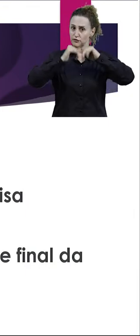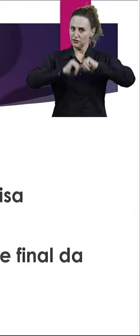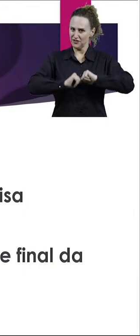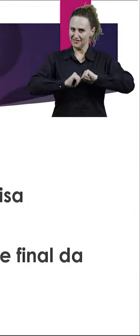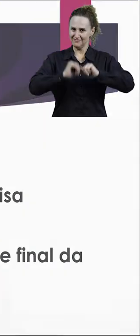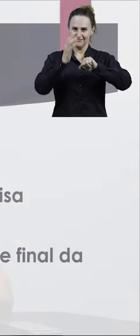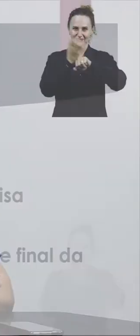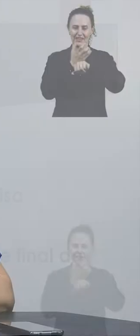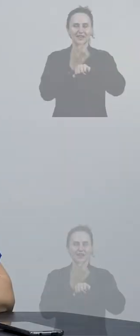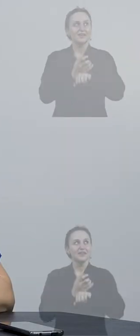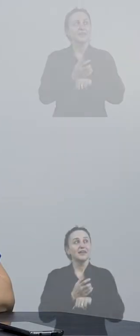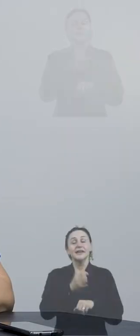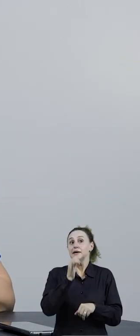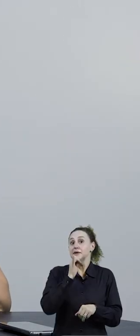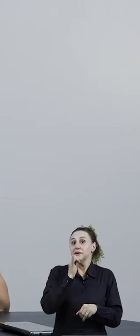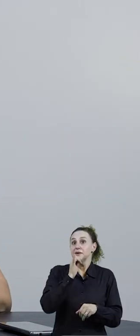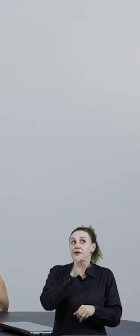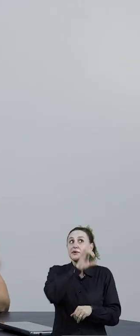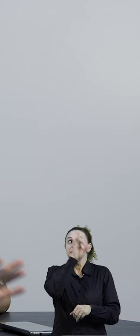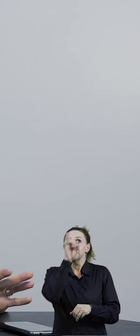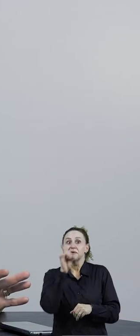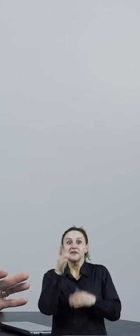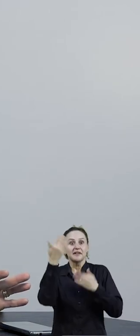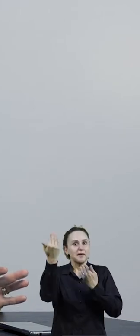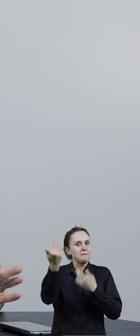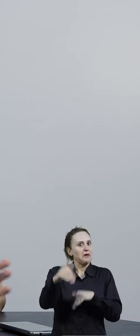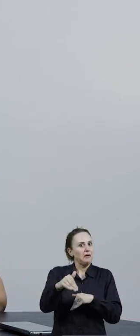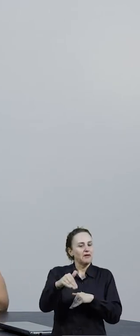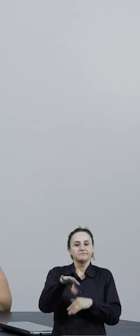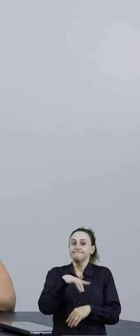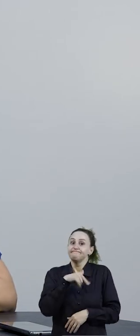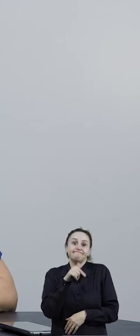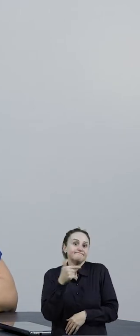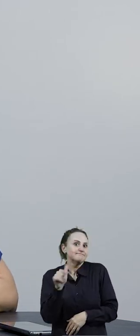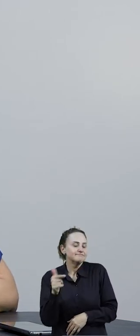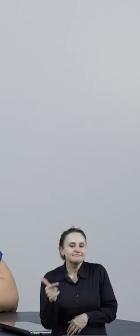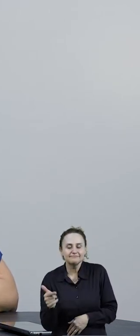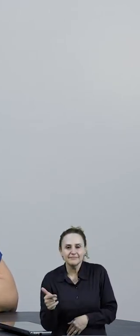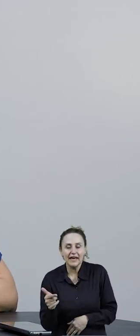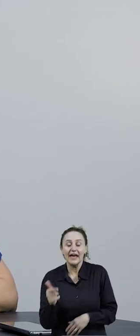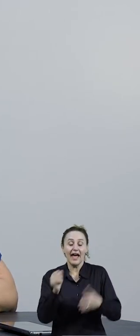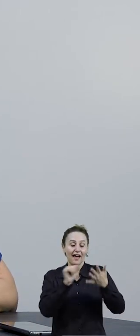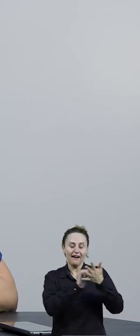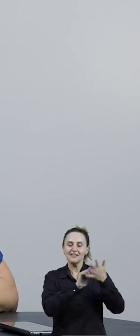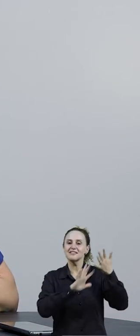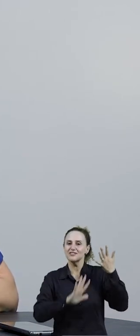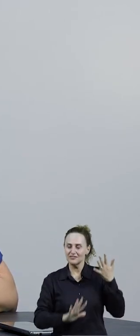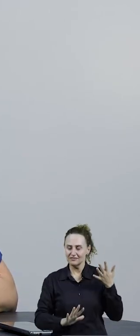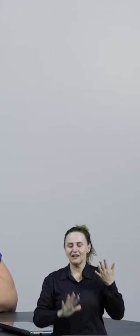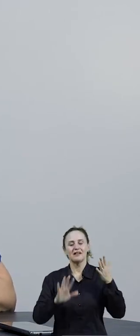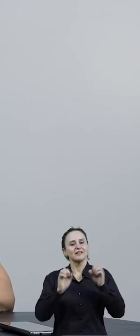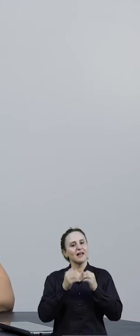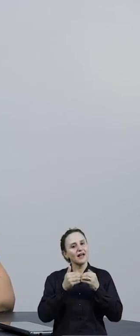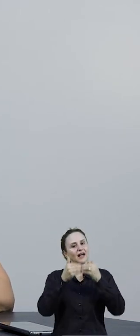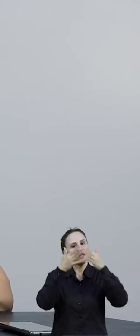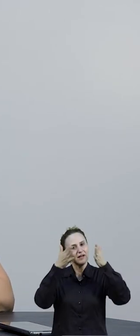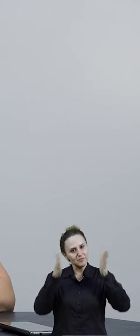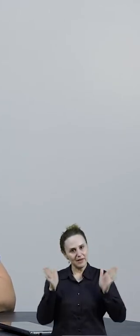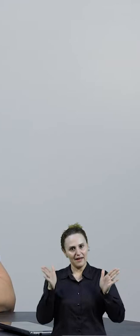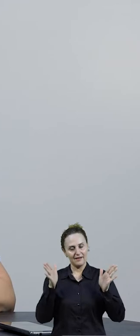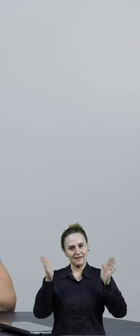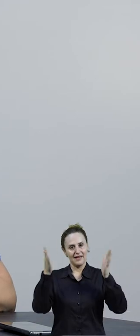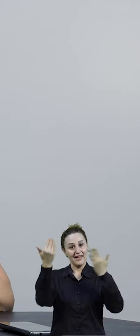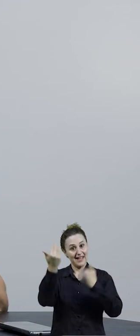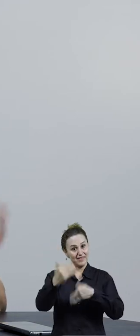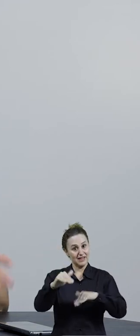seria aquele dia da prova, veja, não tem aquele dia da prova lá no polo. Essa atividade vai ser aberta, essa aqui, como ela é avaliação